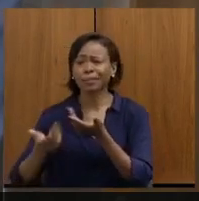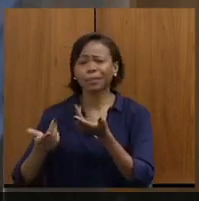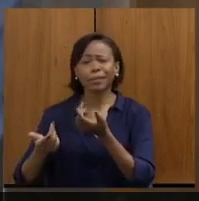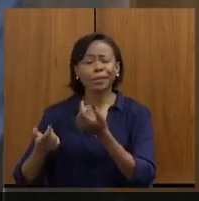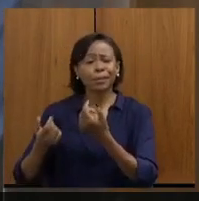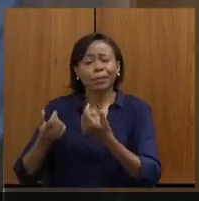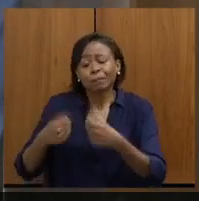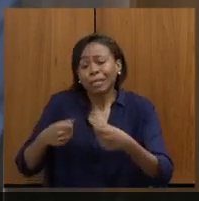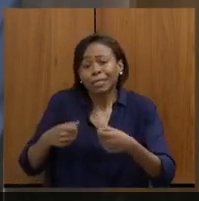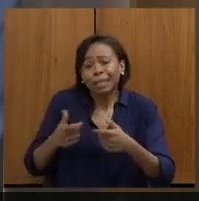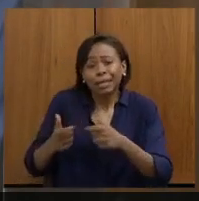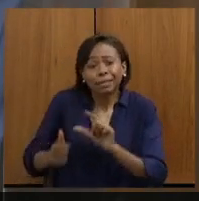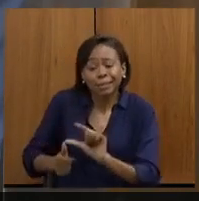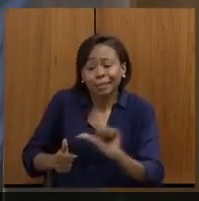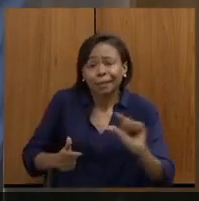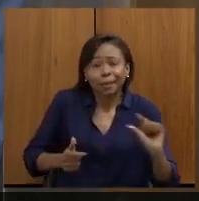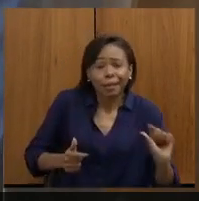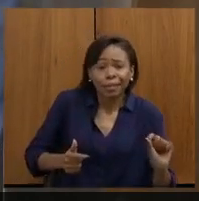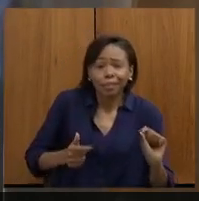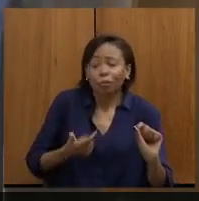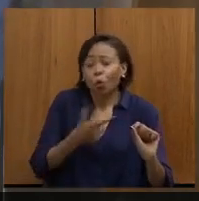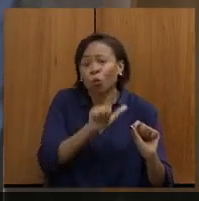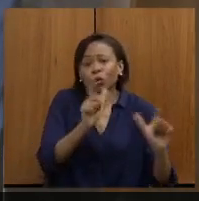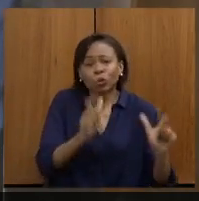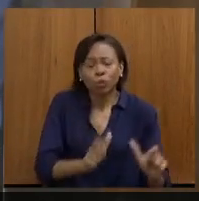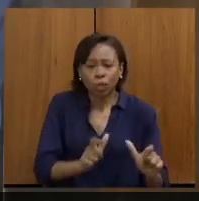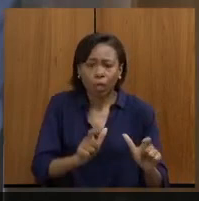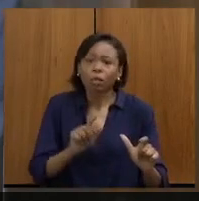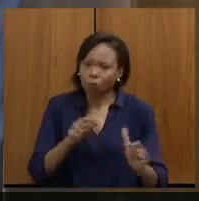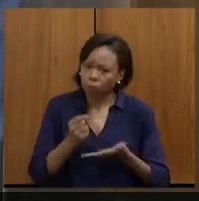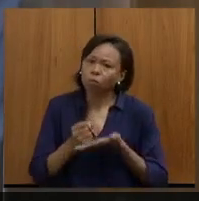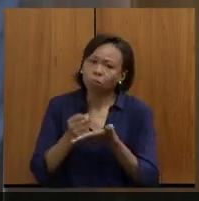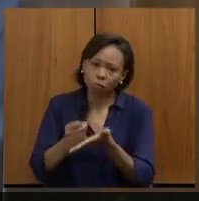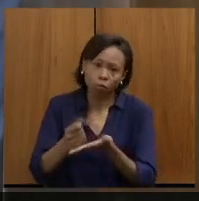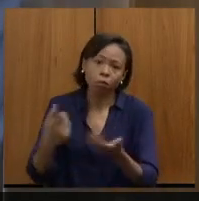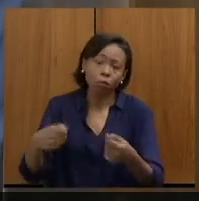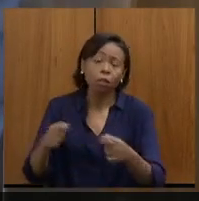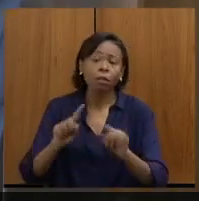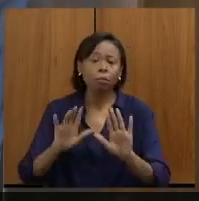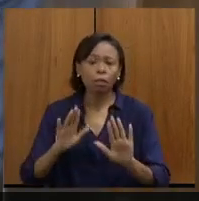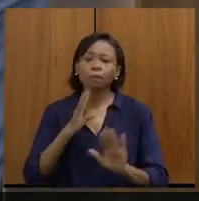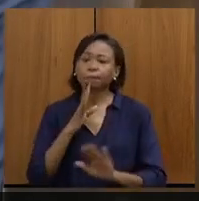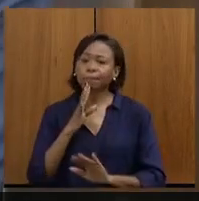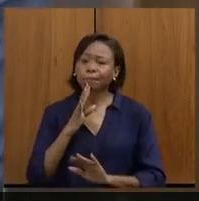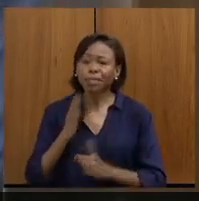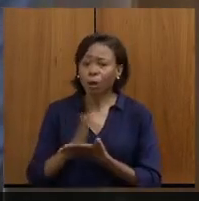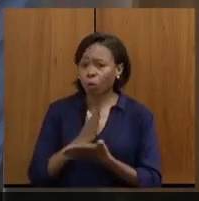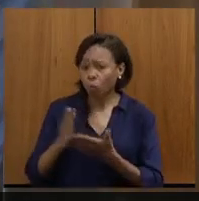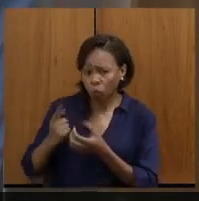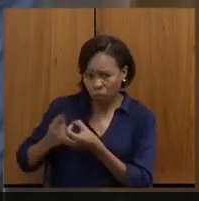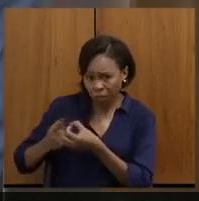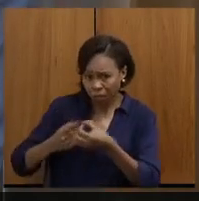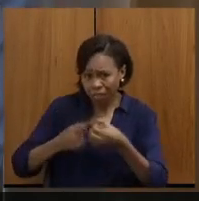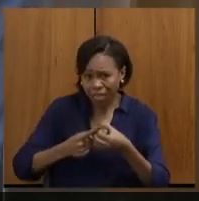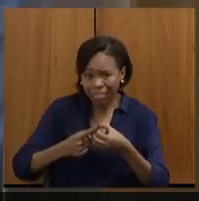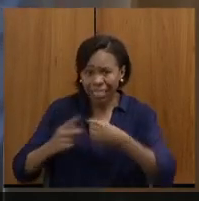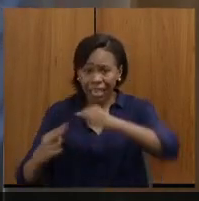é fundamental no curto prazo, mas eu conheço municípios secretários onde todas as pontes foram